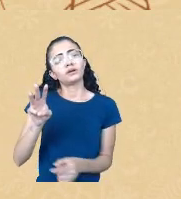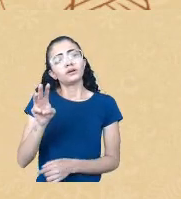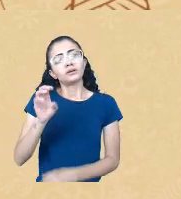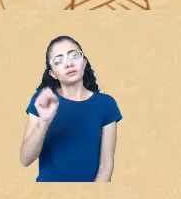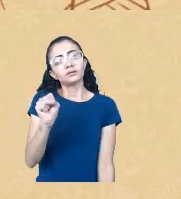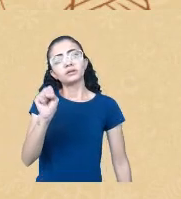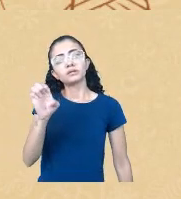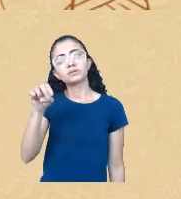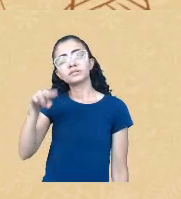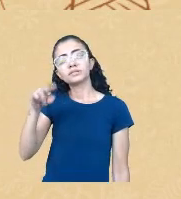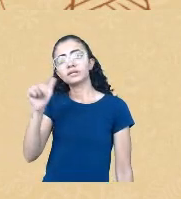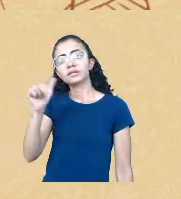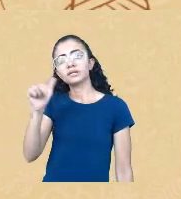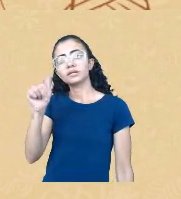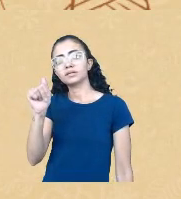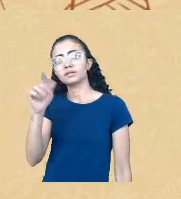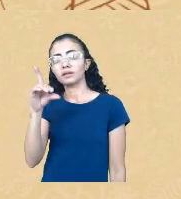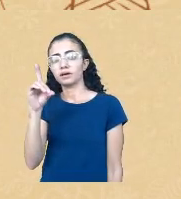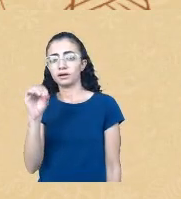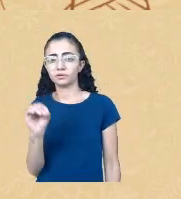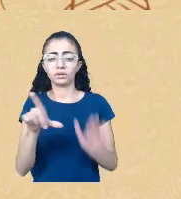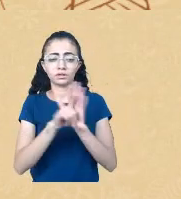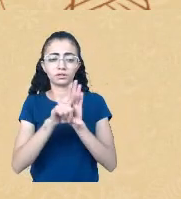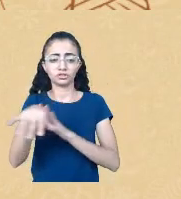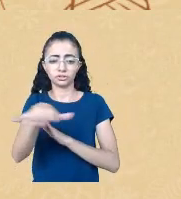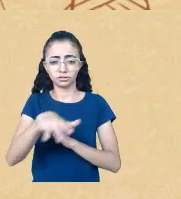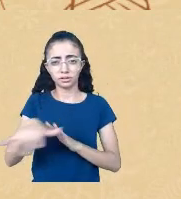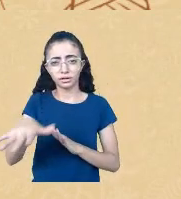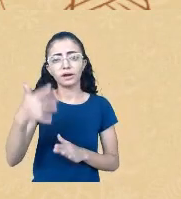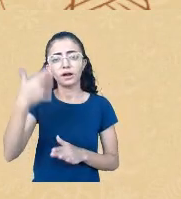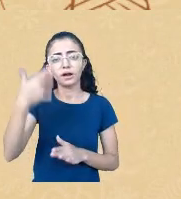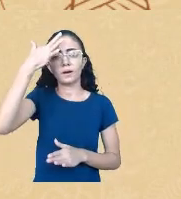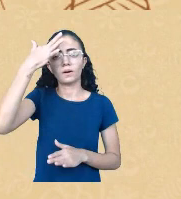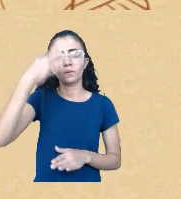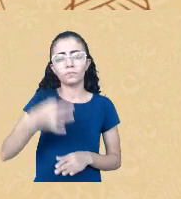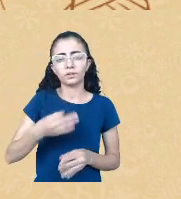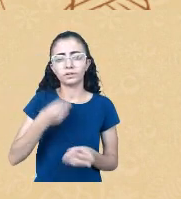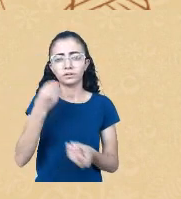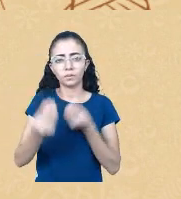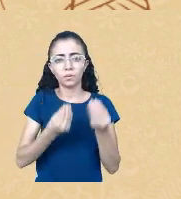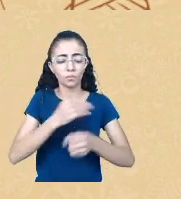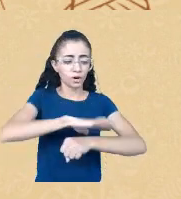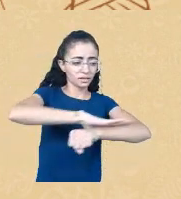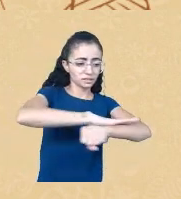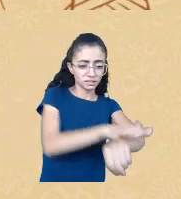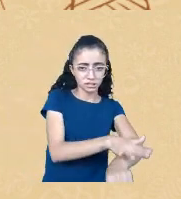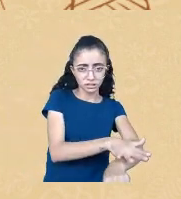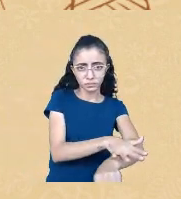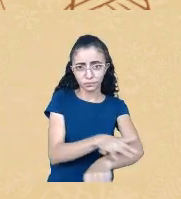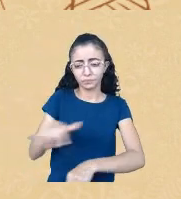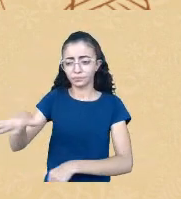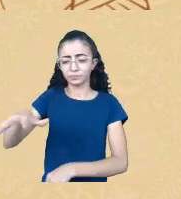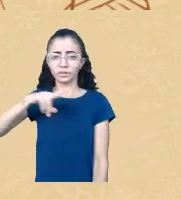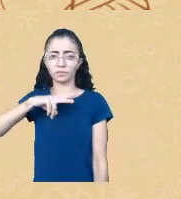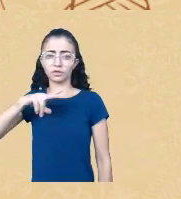como que o racismo se liga diretamente com a propriedade privada, né, então vou ler um trechinho para vocês.